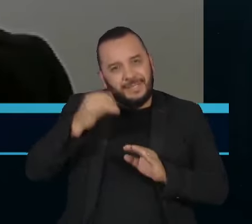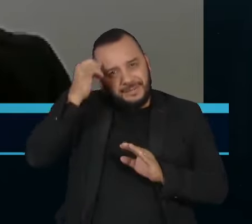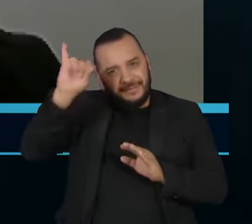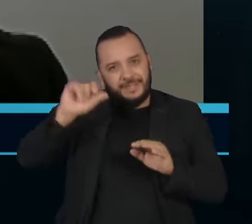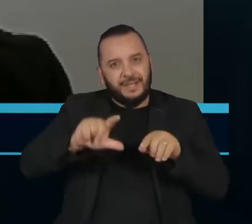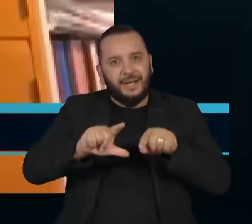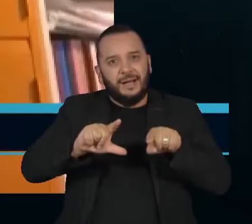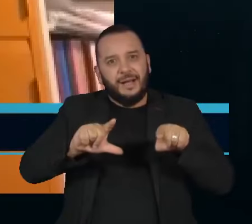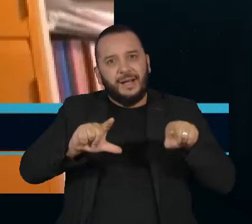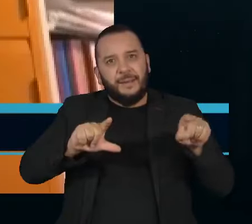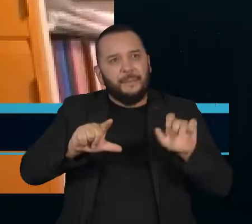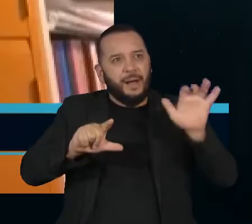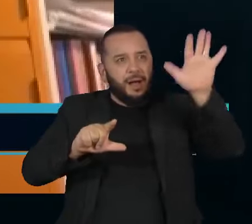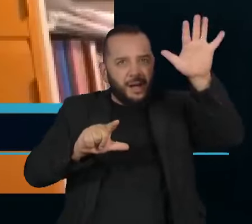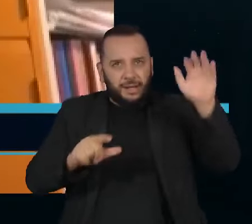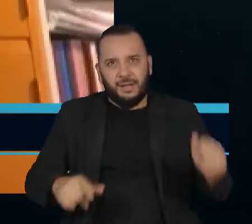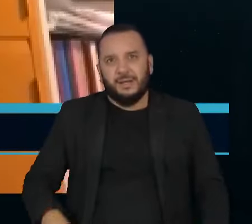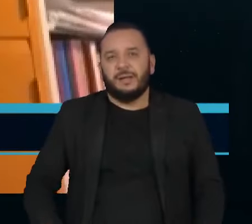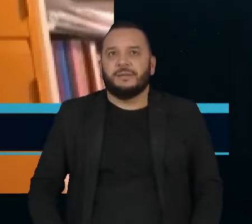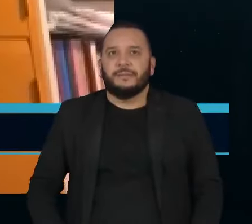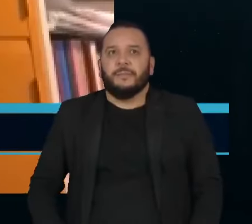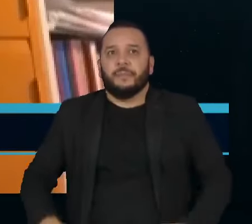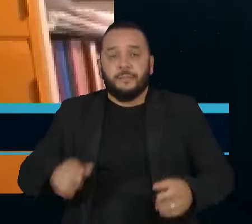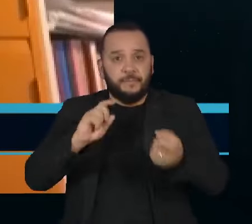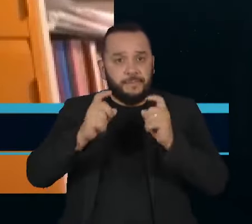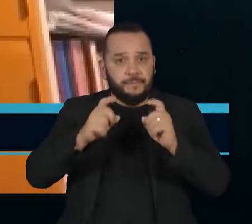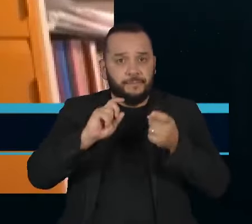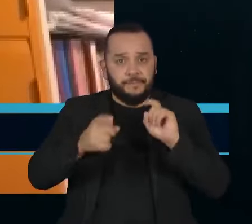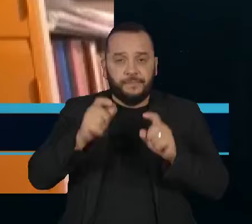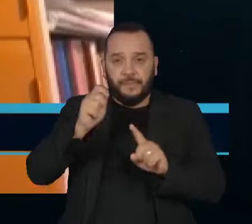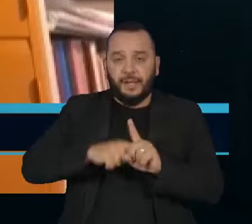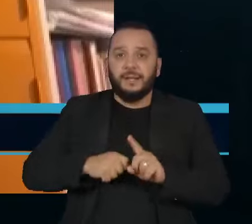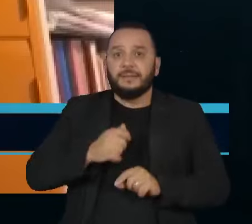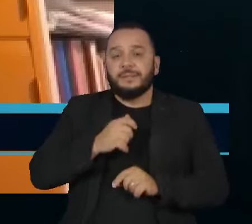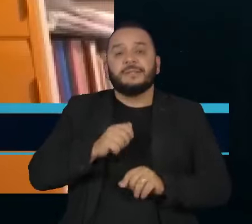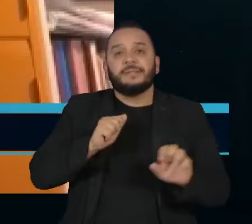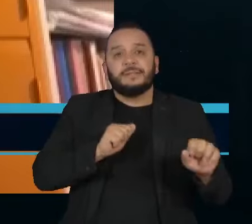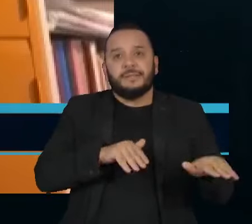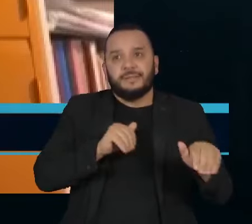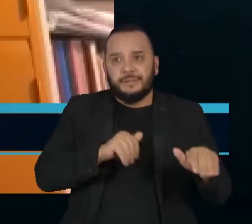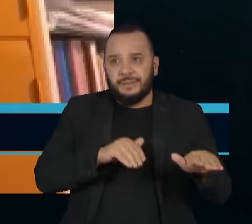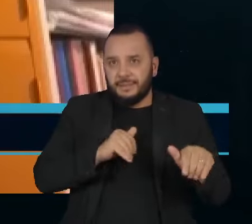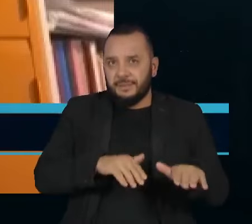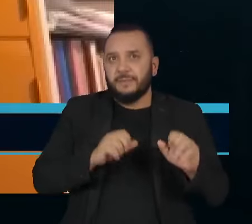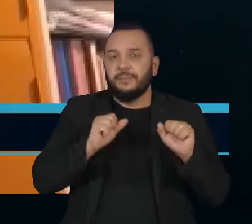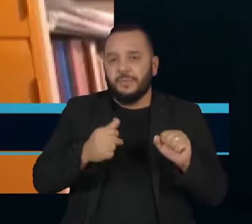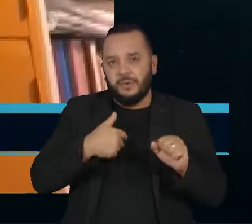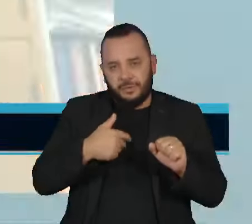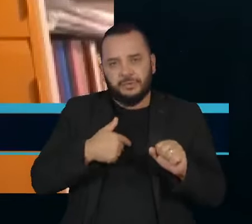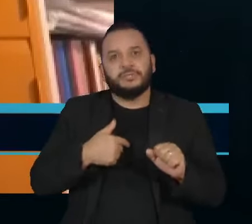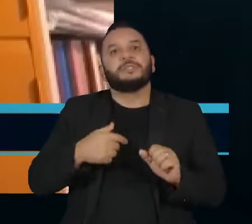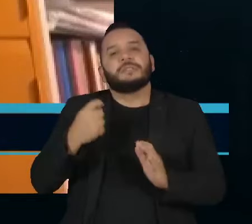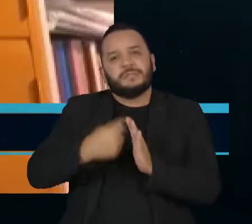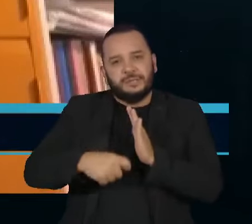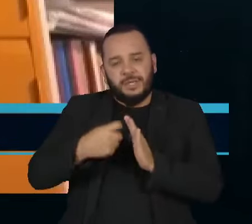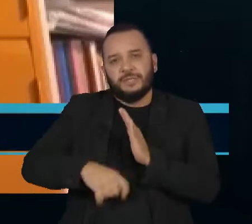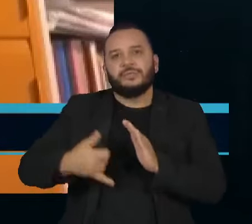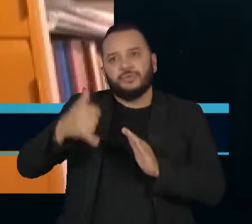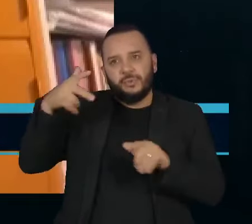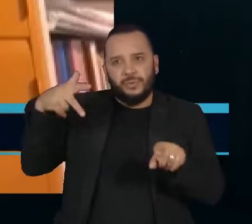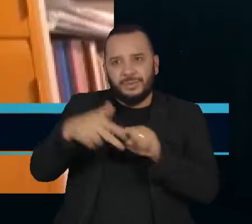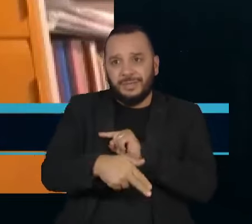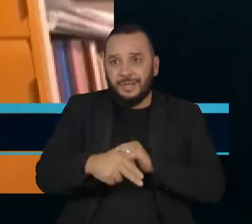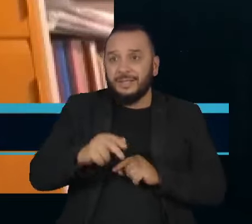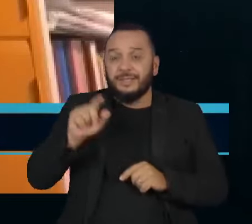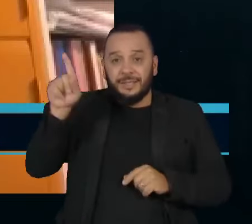converja para a meta. Para a reunião de setembro, já há mais de 100% de chance de corte de taxa de juros. Se os juros